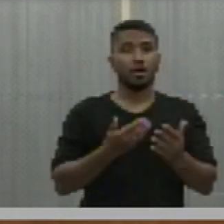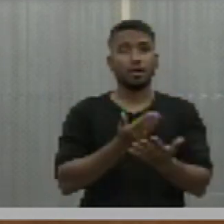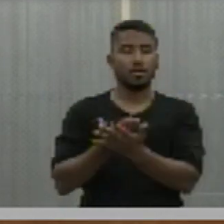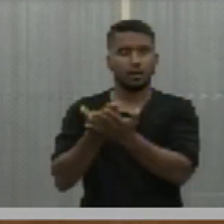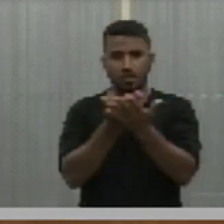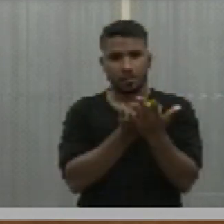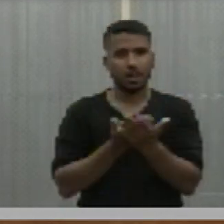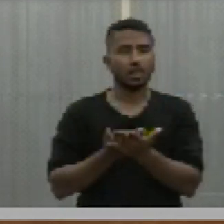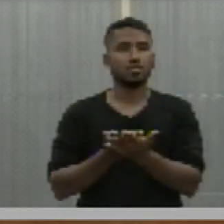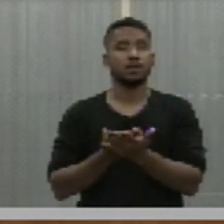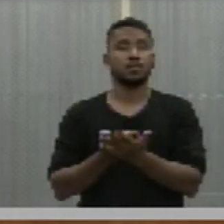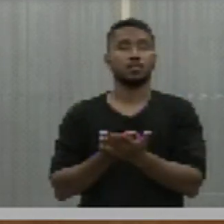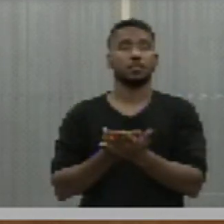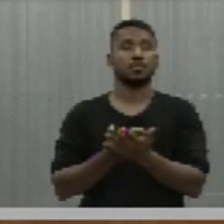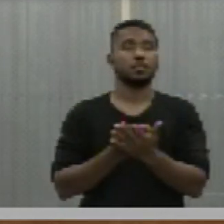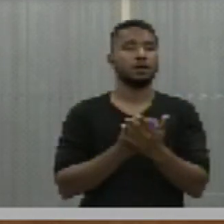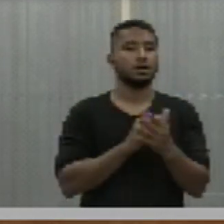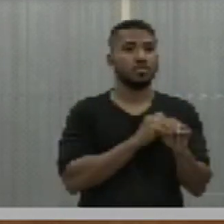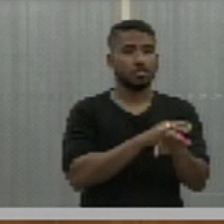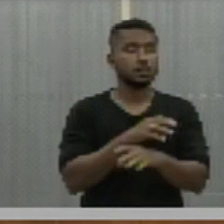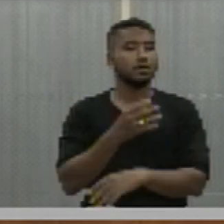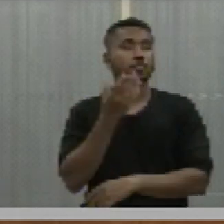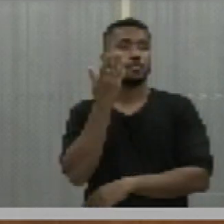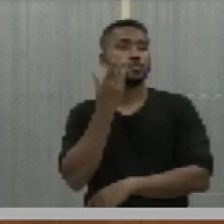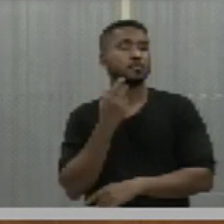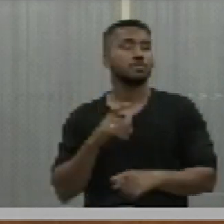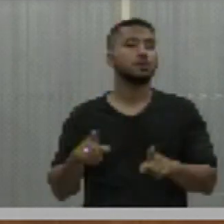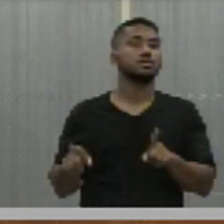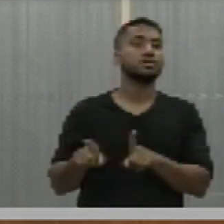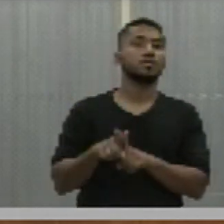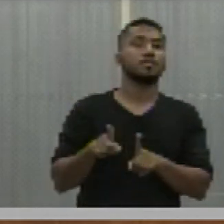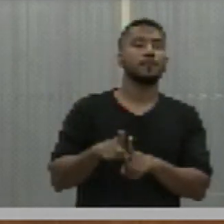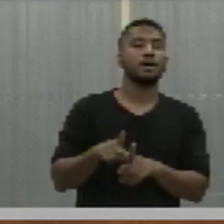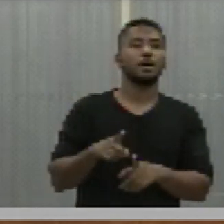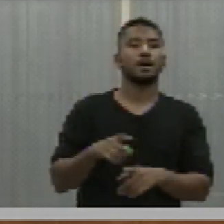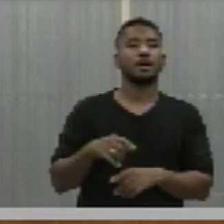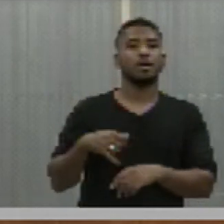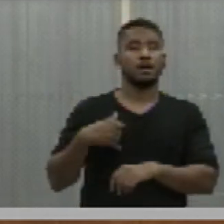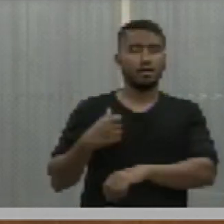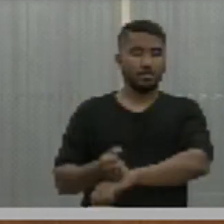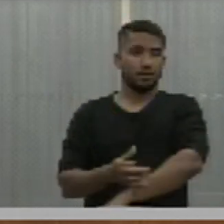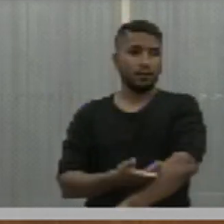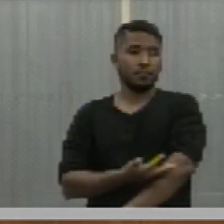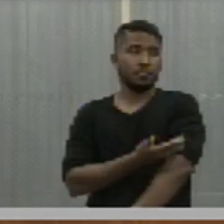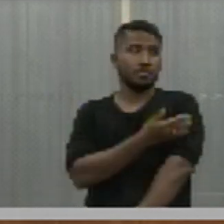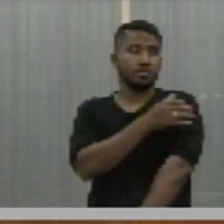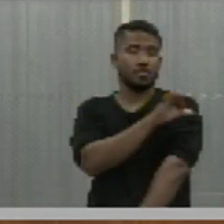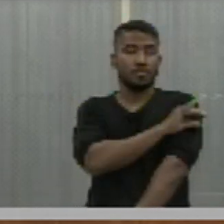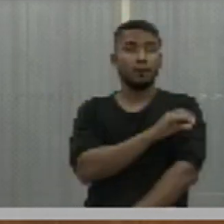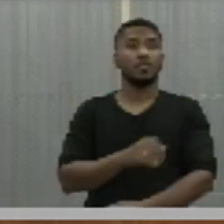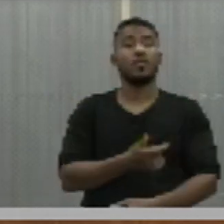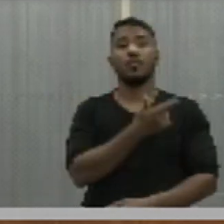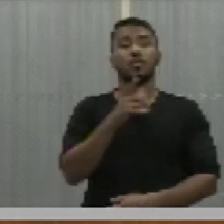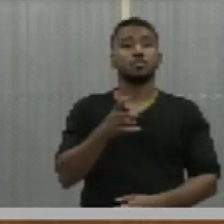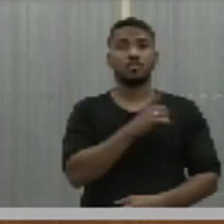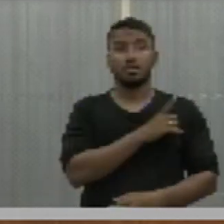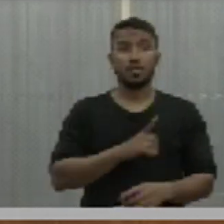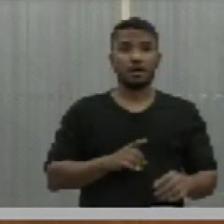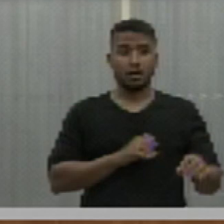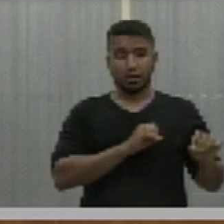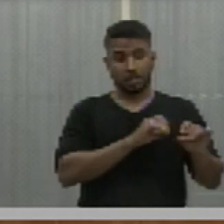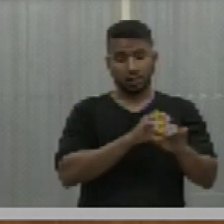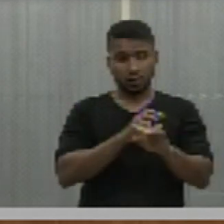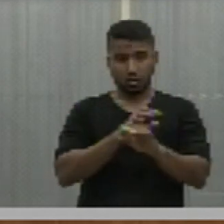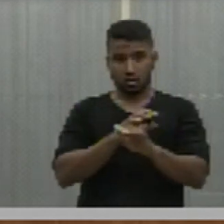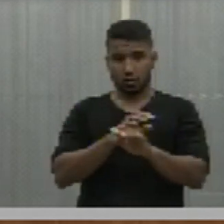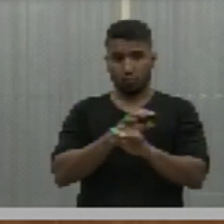educacionais de educação infantil e ensino fundamental. E aprovada em discussão de votação única, em regime normal, pela